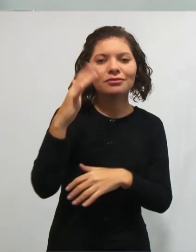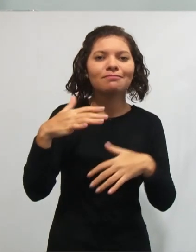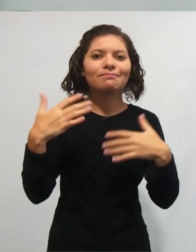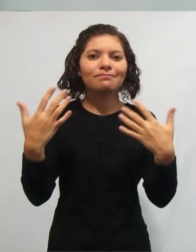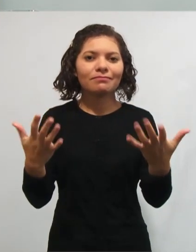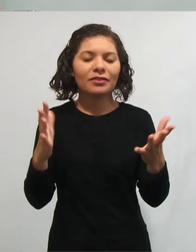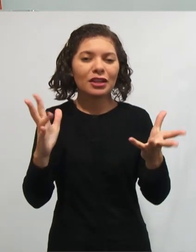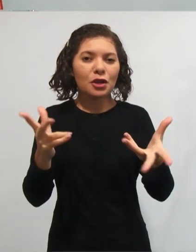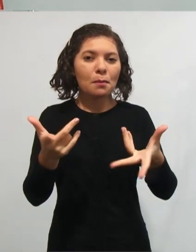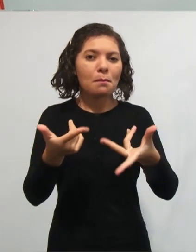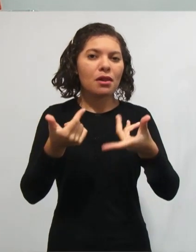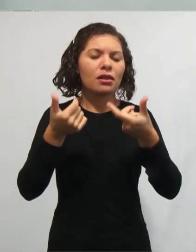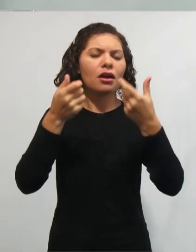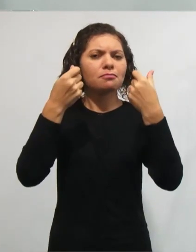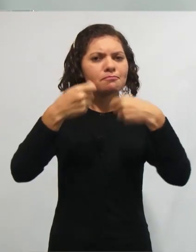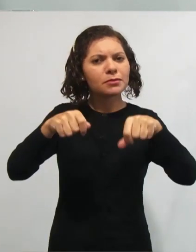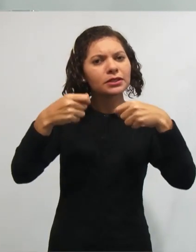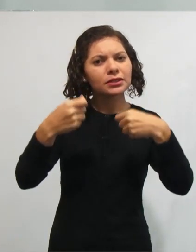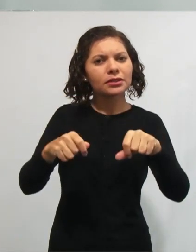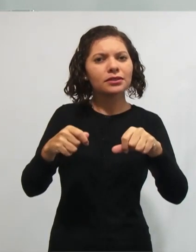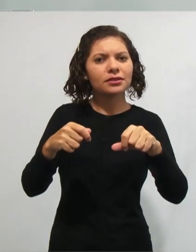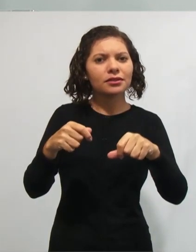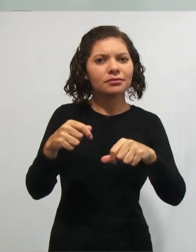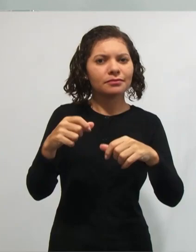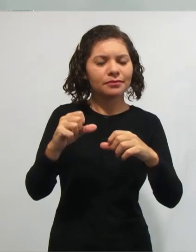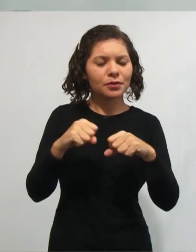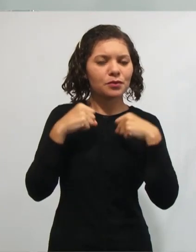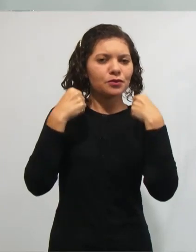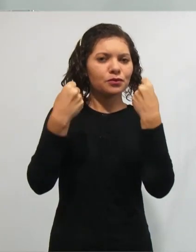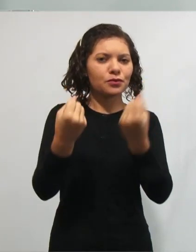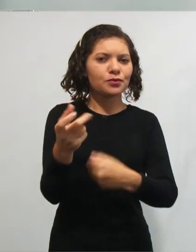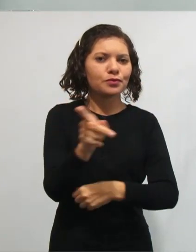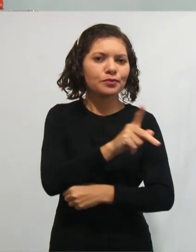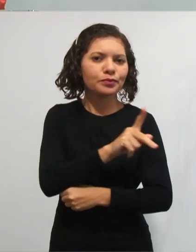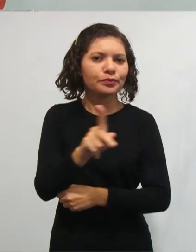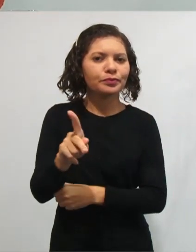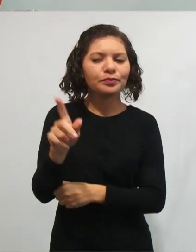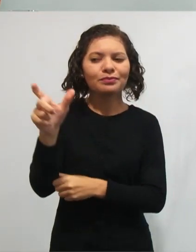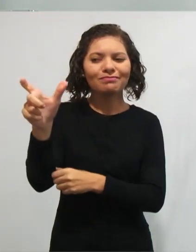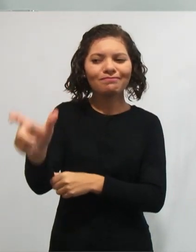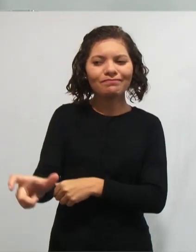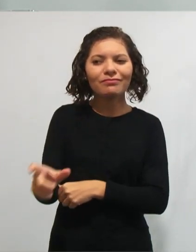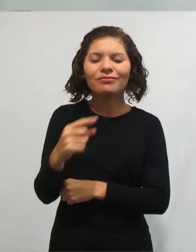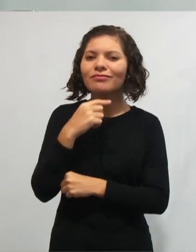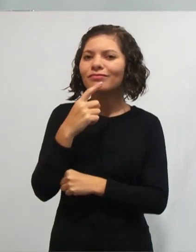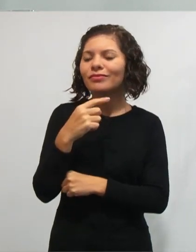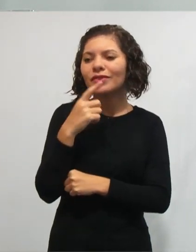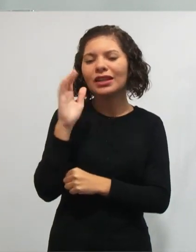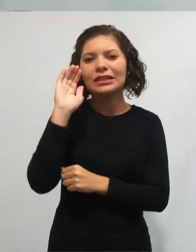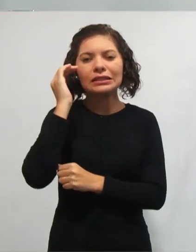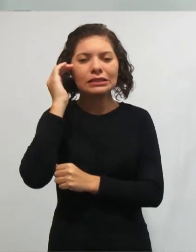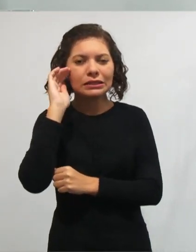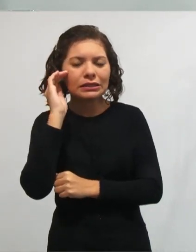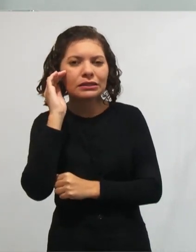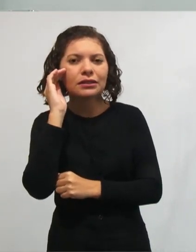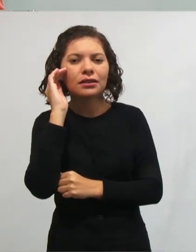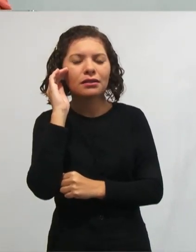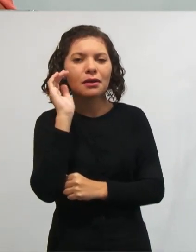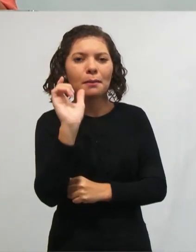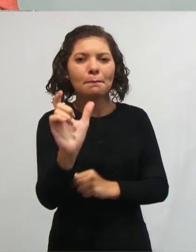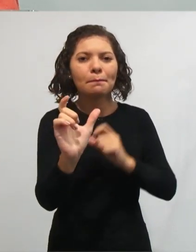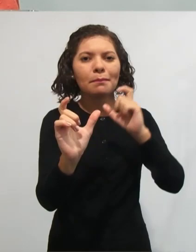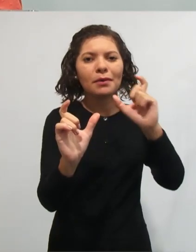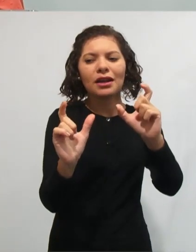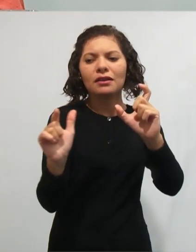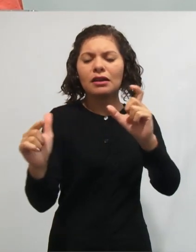demandam a regimento cognitivo desse aluno. E não é pelo fato dele não conseguir fazer a apreensão de aspectos gramaticais que